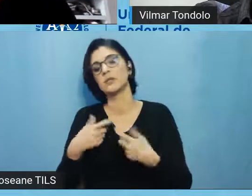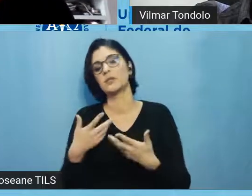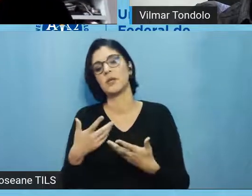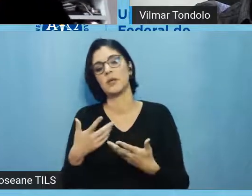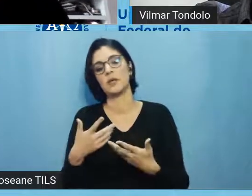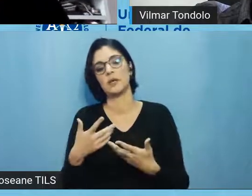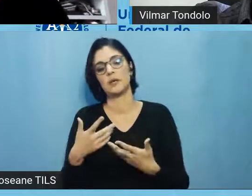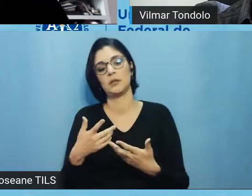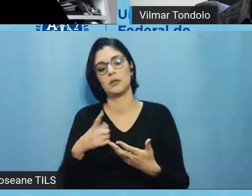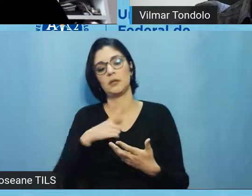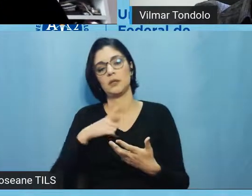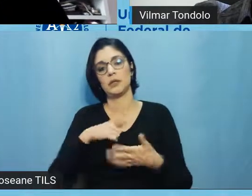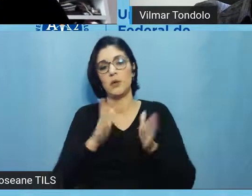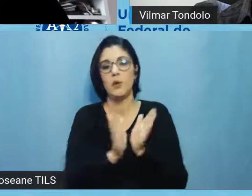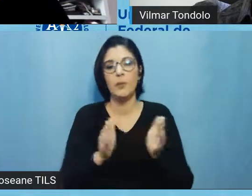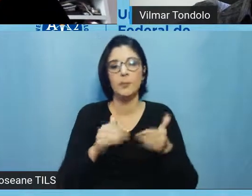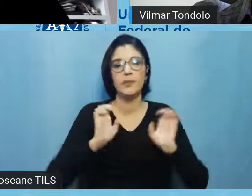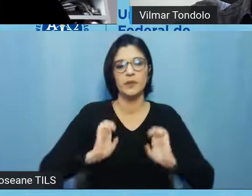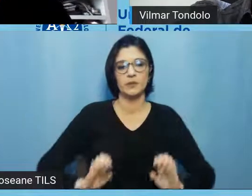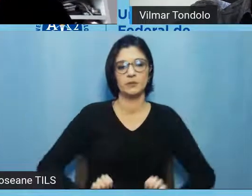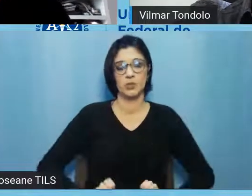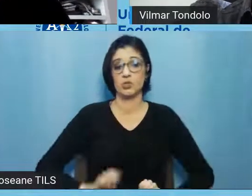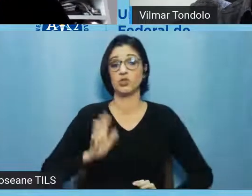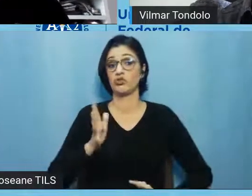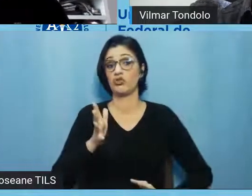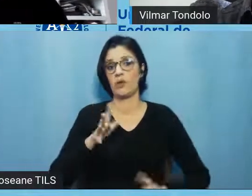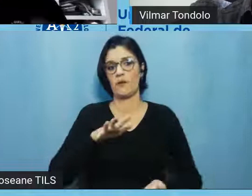um comitê de ética em pesquisa cadastrado.